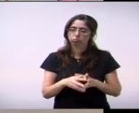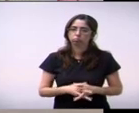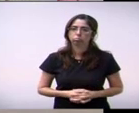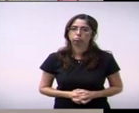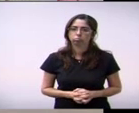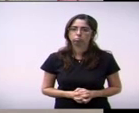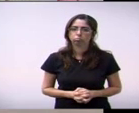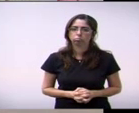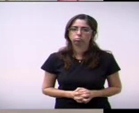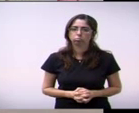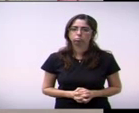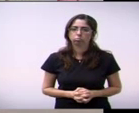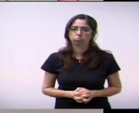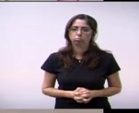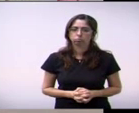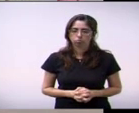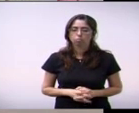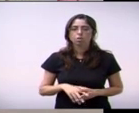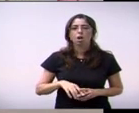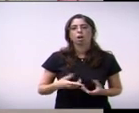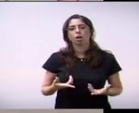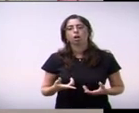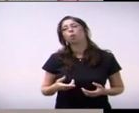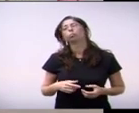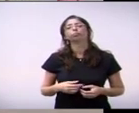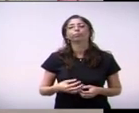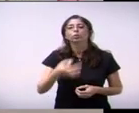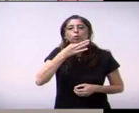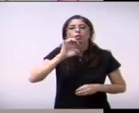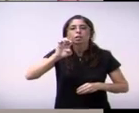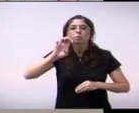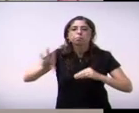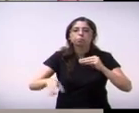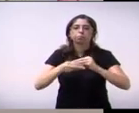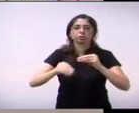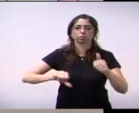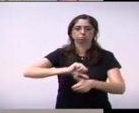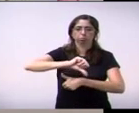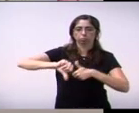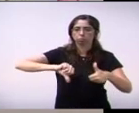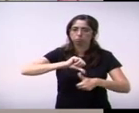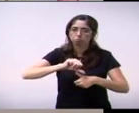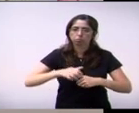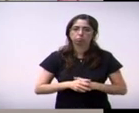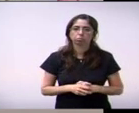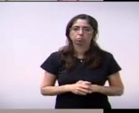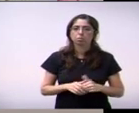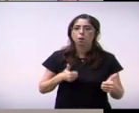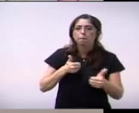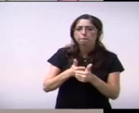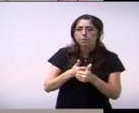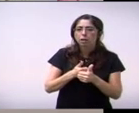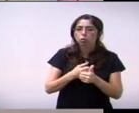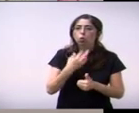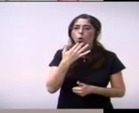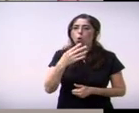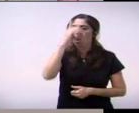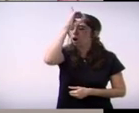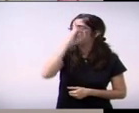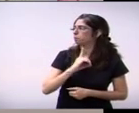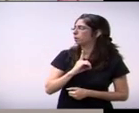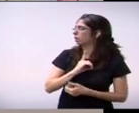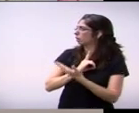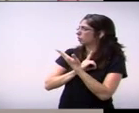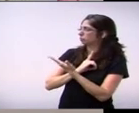uma uma emenda modificativa onde próximo ali onde está vendo aquele amarelo ali a empresa